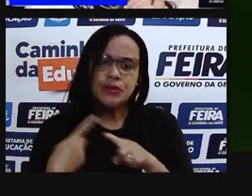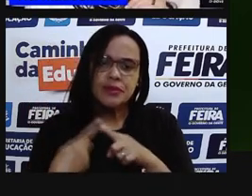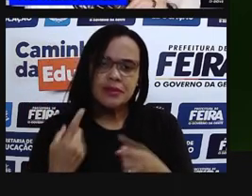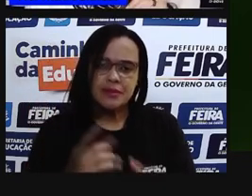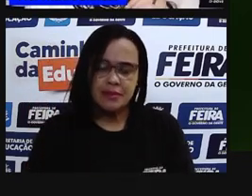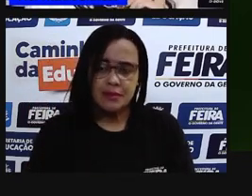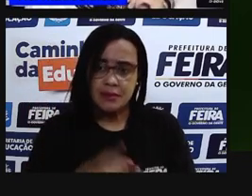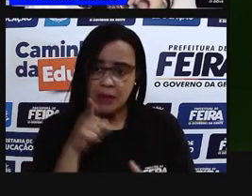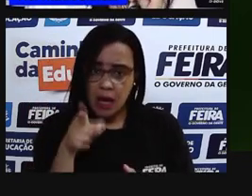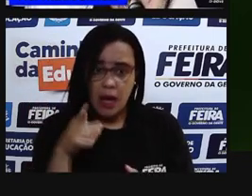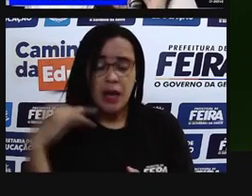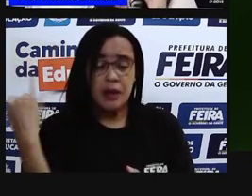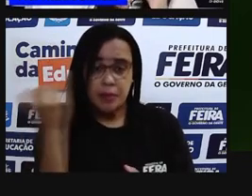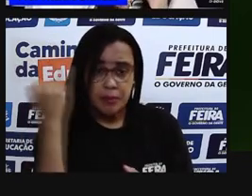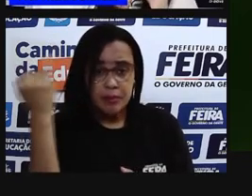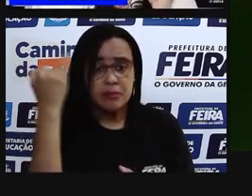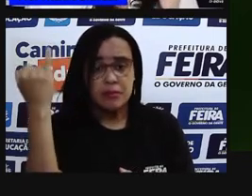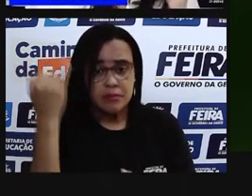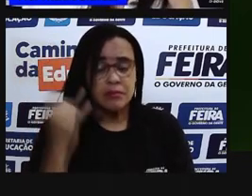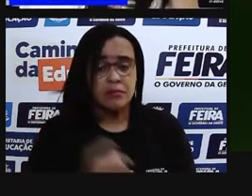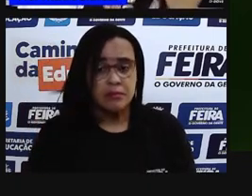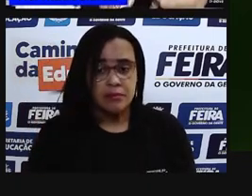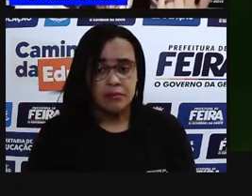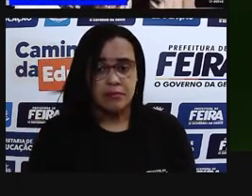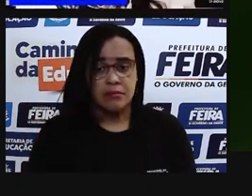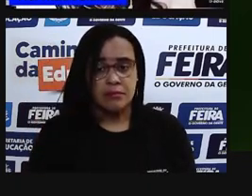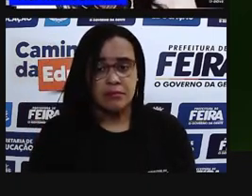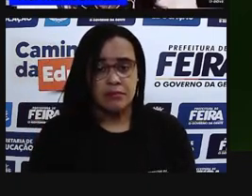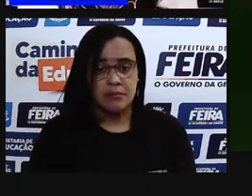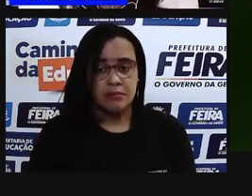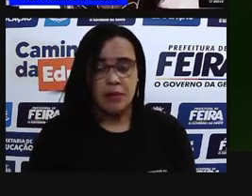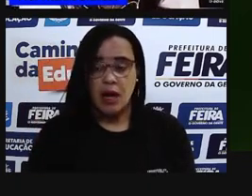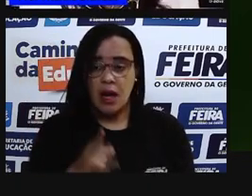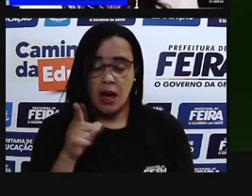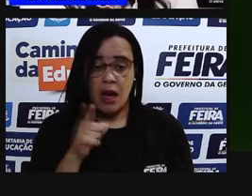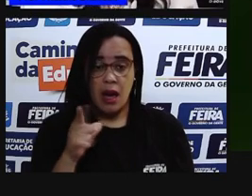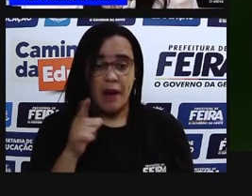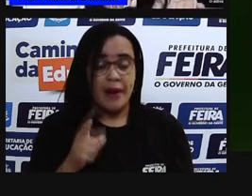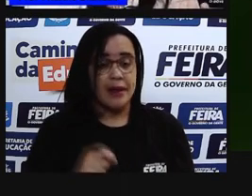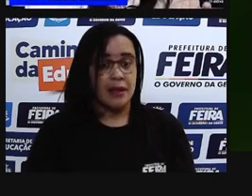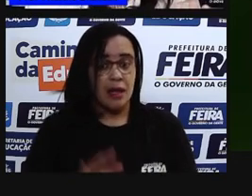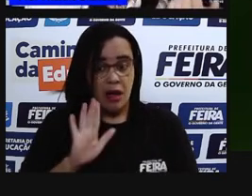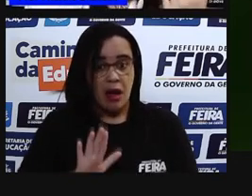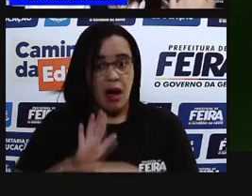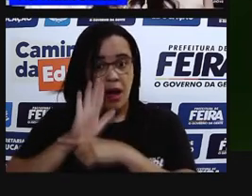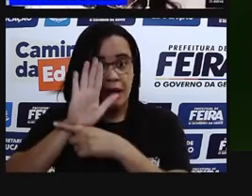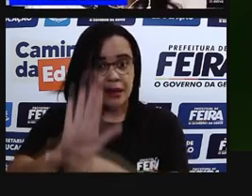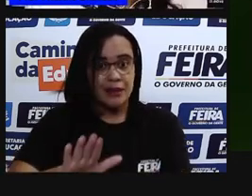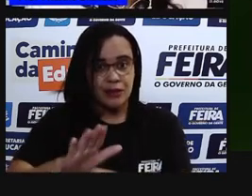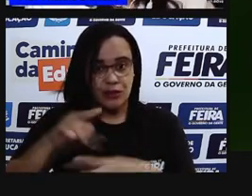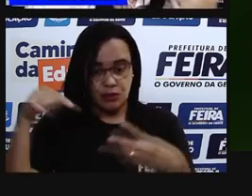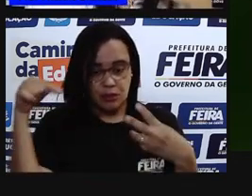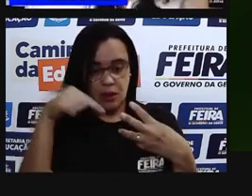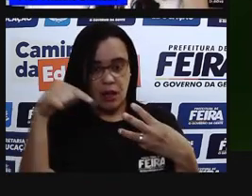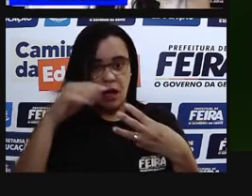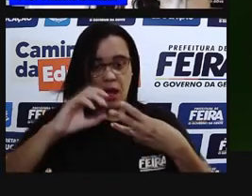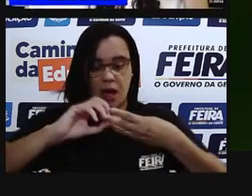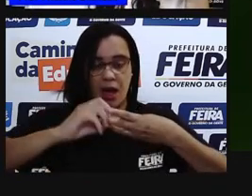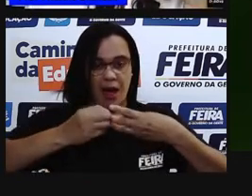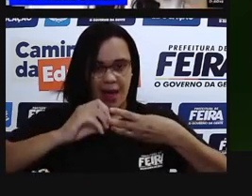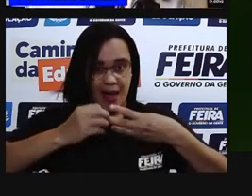A mitocôndria, ela vai ter uma função de respiração celular. Ué? E a célula respira?